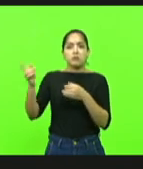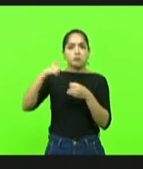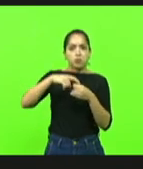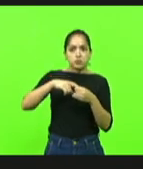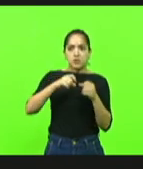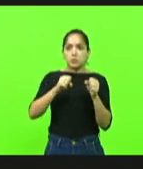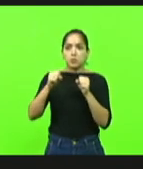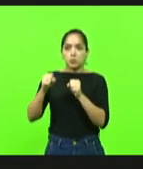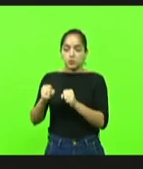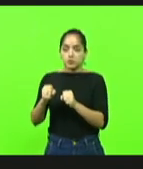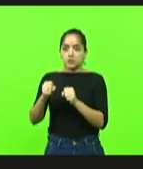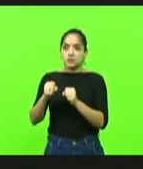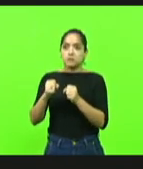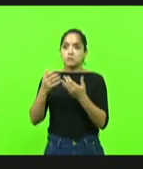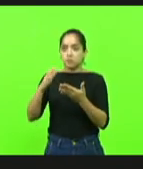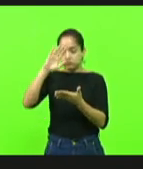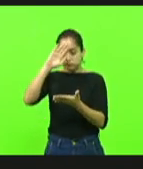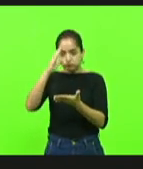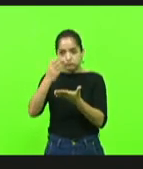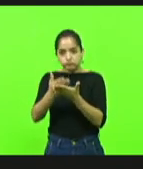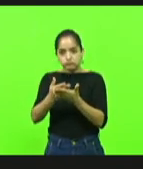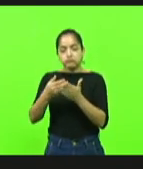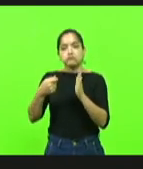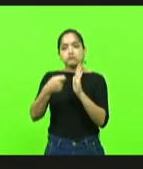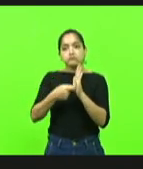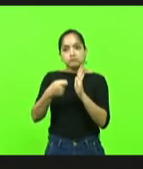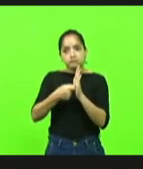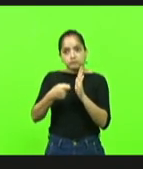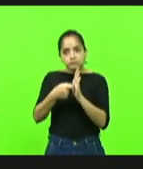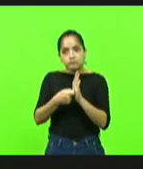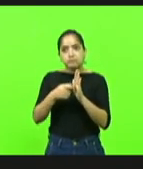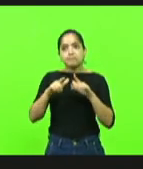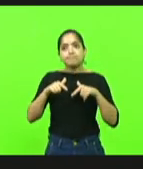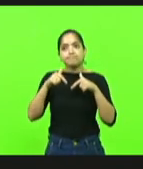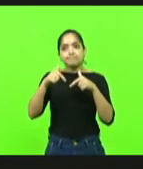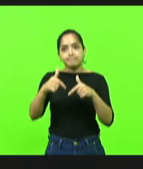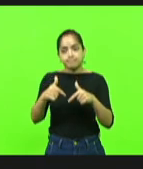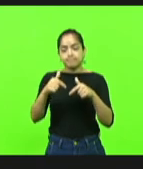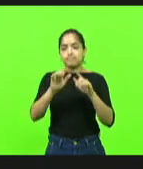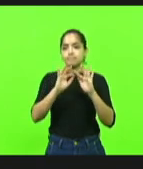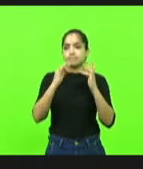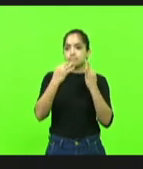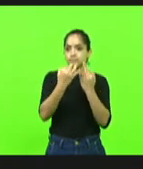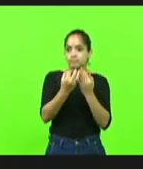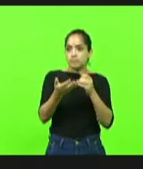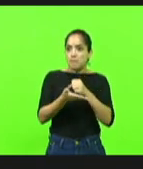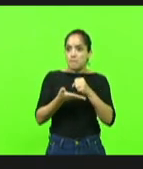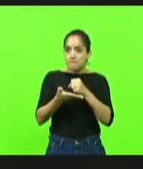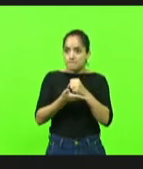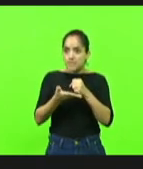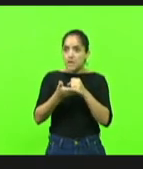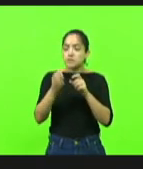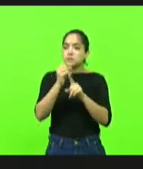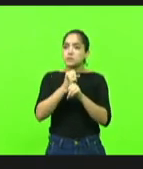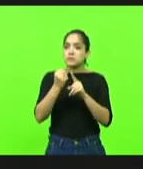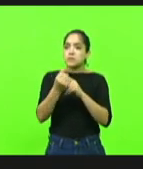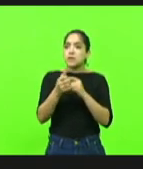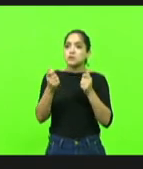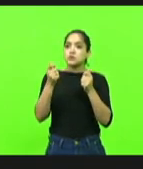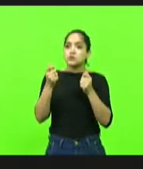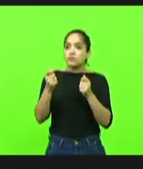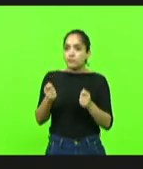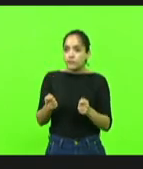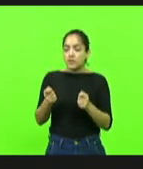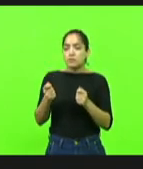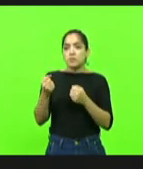vamos lutar por aquilo que acreditamos, vamos lutar pela família, que é a base de uma sociedade forte, seguimos firme para construir o Brasil